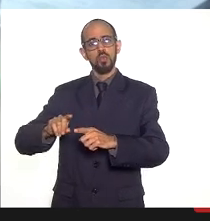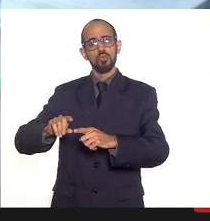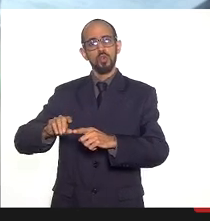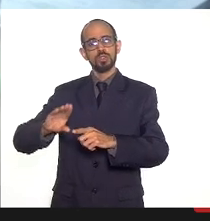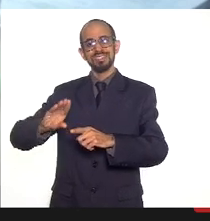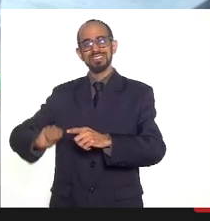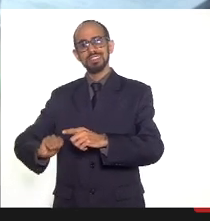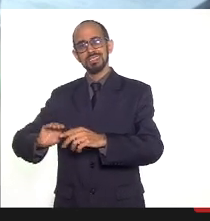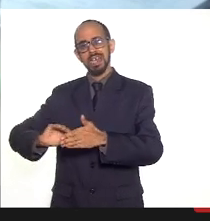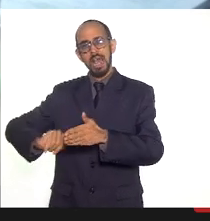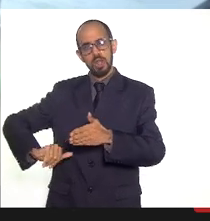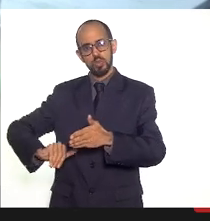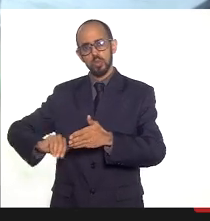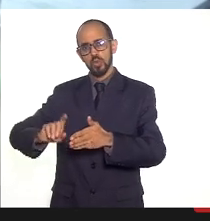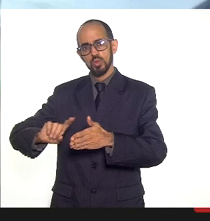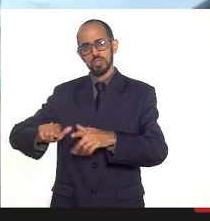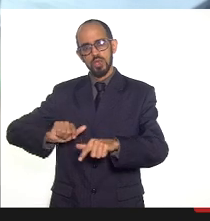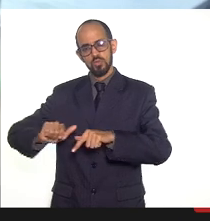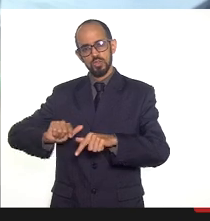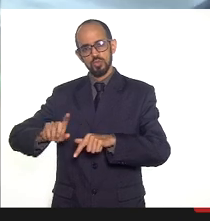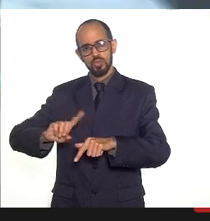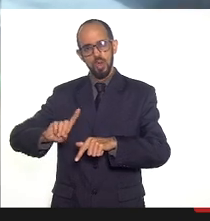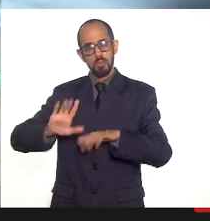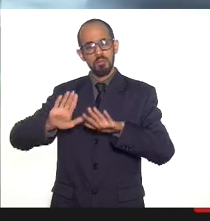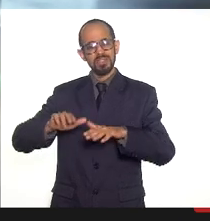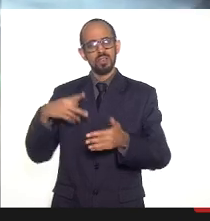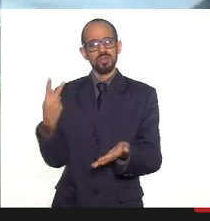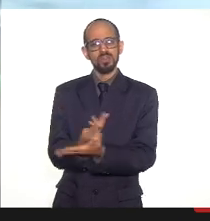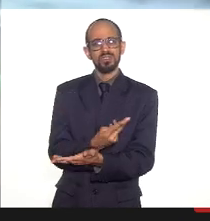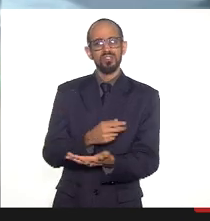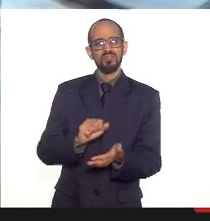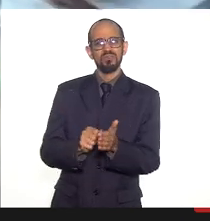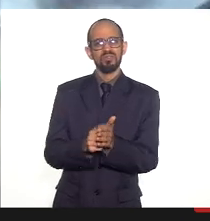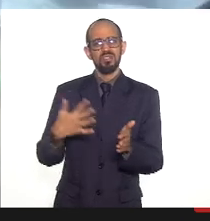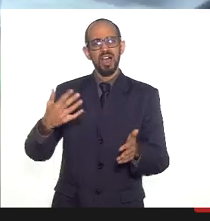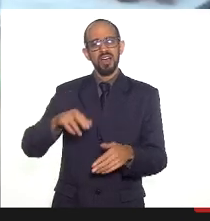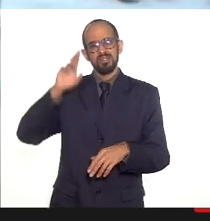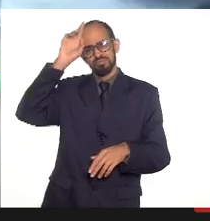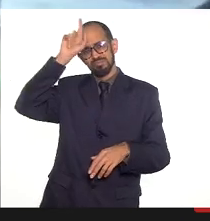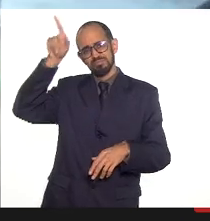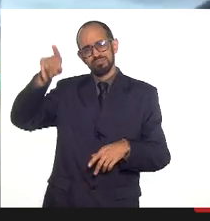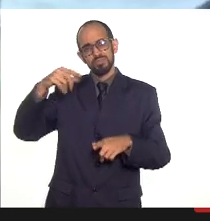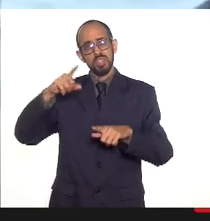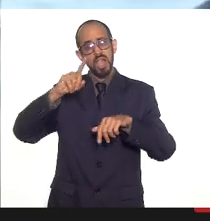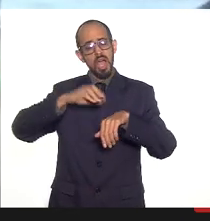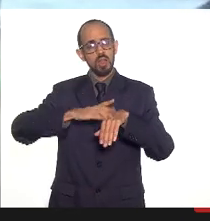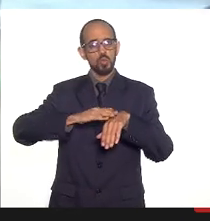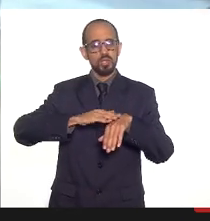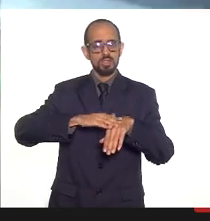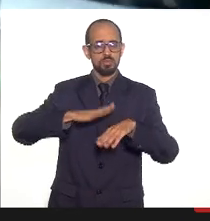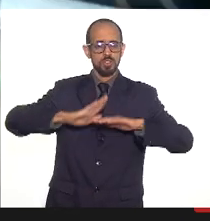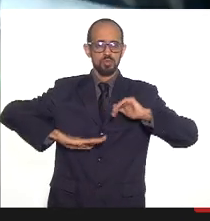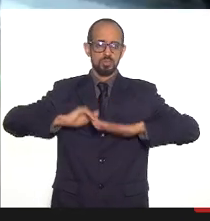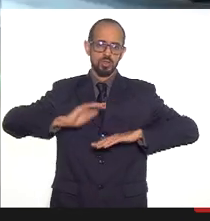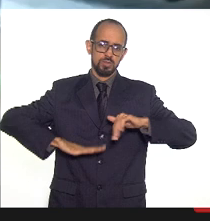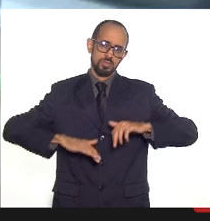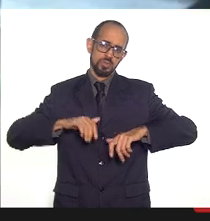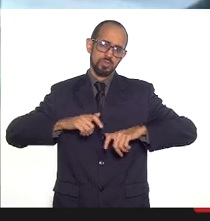mas houve uma série de contratempos como por exemplo adoecimento dos profissionais de saúde nesse período enfim